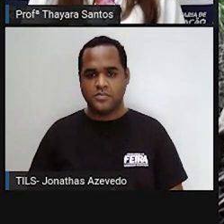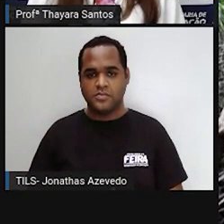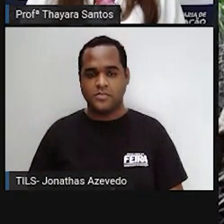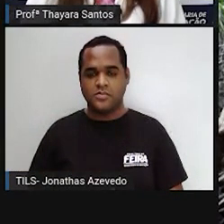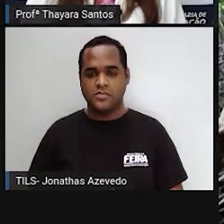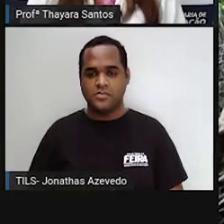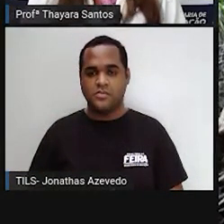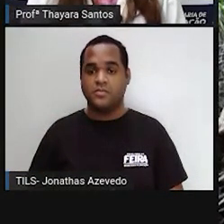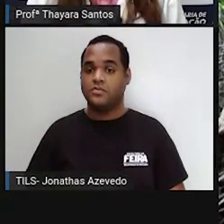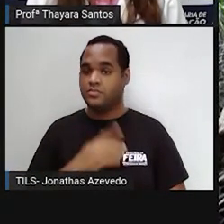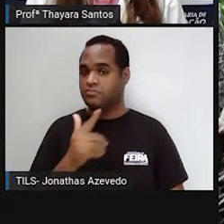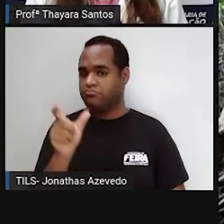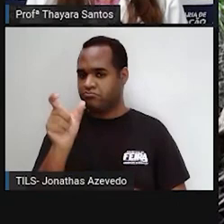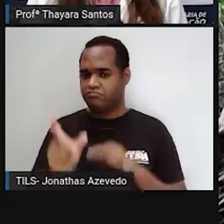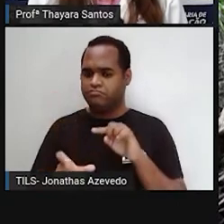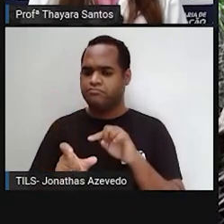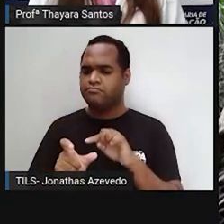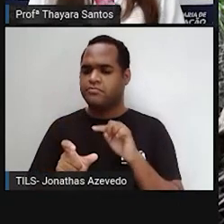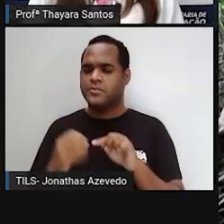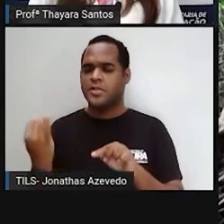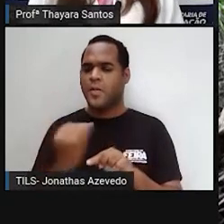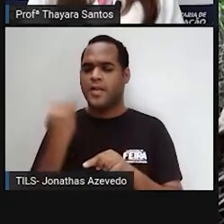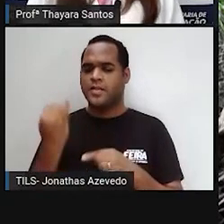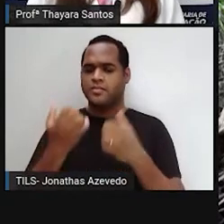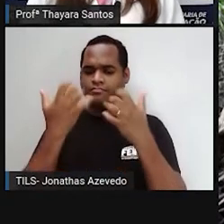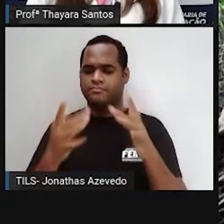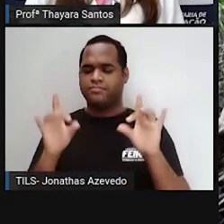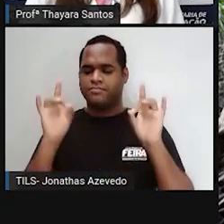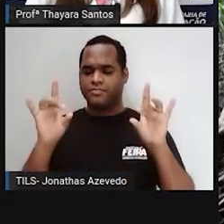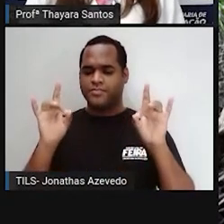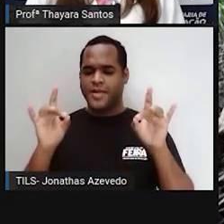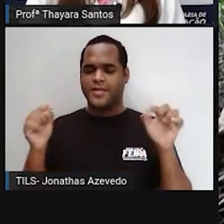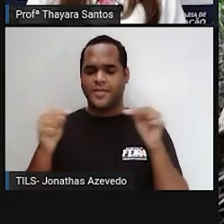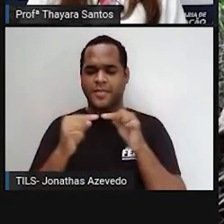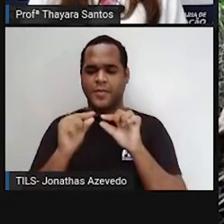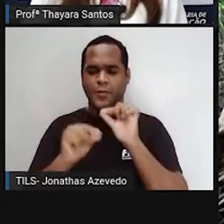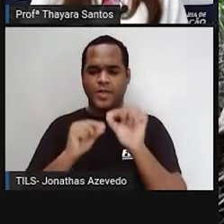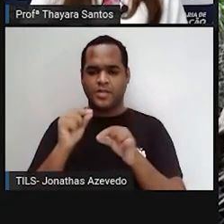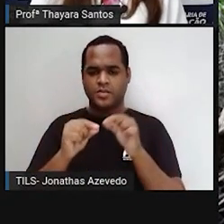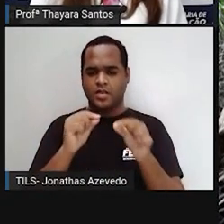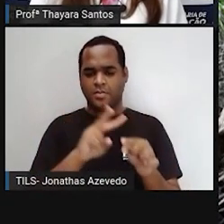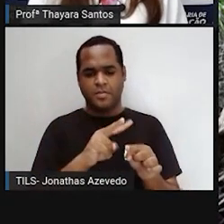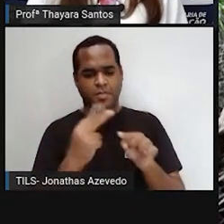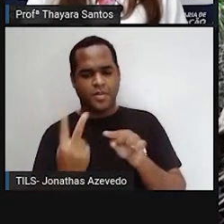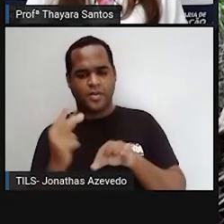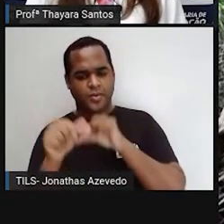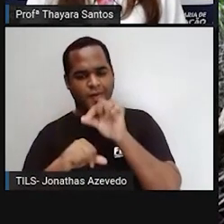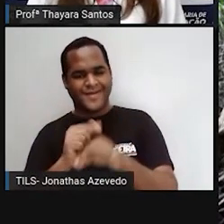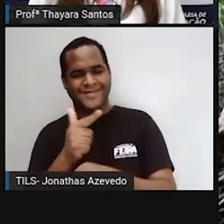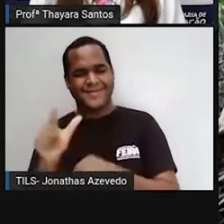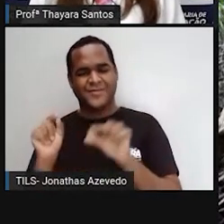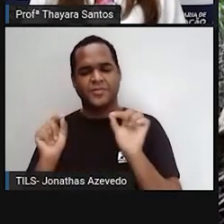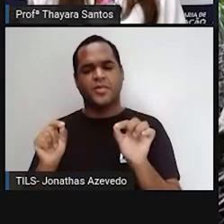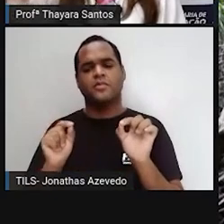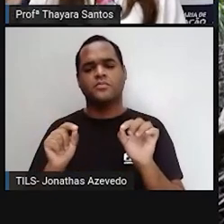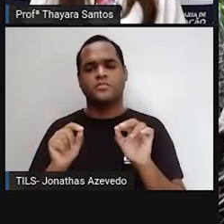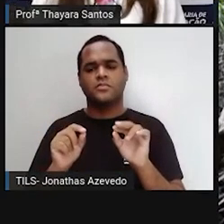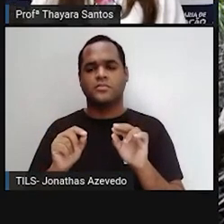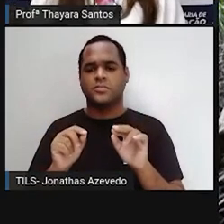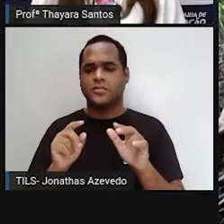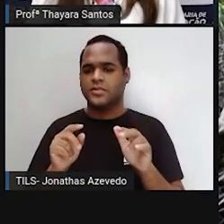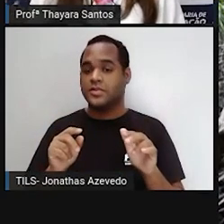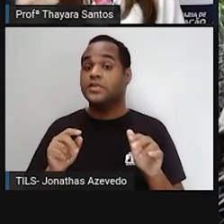Agora, tem um tipo de ecossistema que é muito especial, que é o ecossistema de transição. E um exemplo de